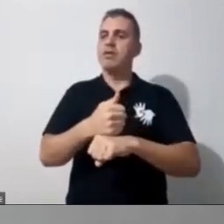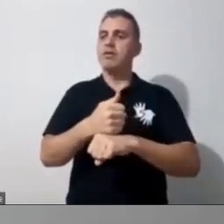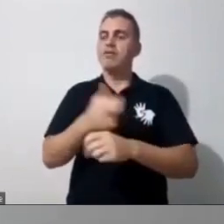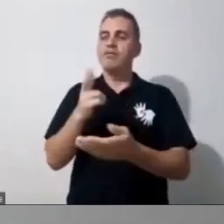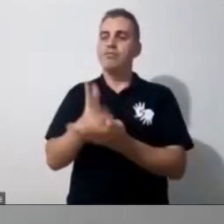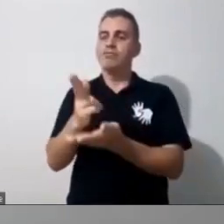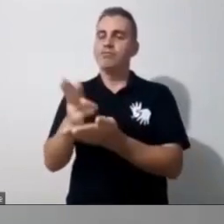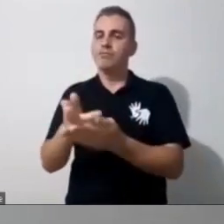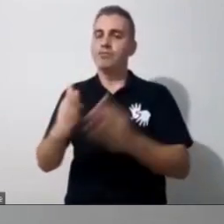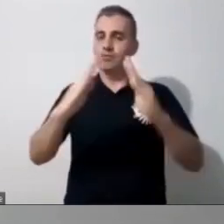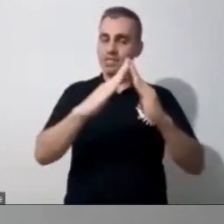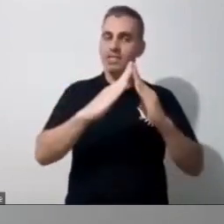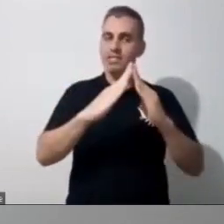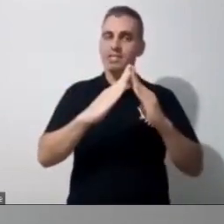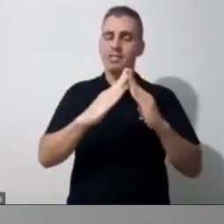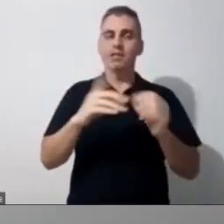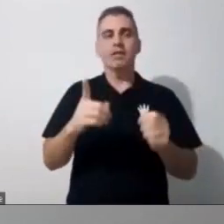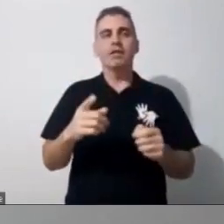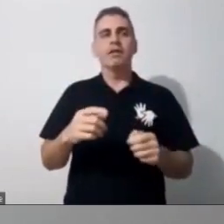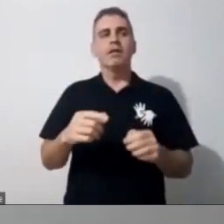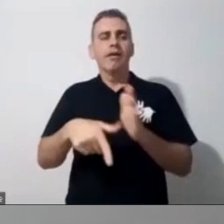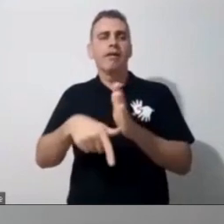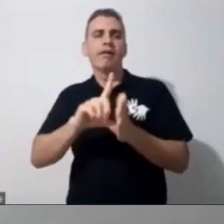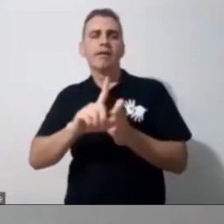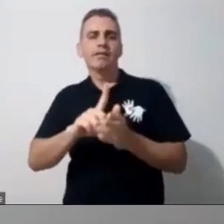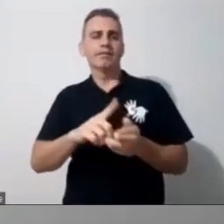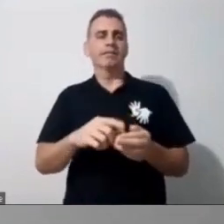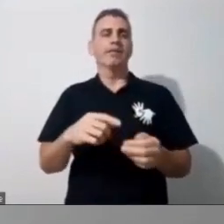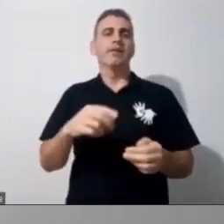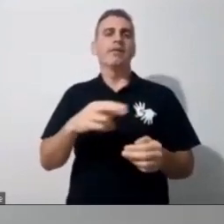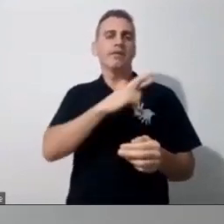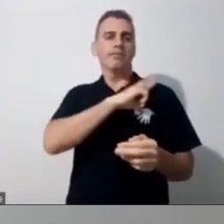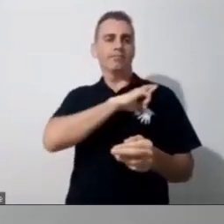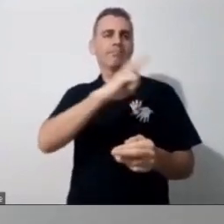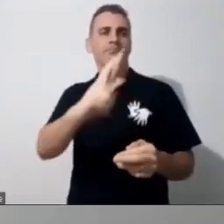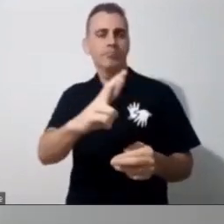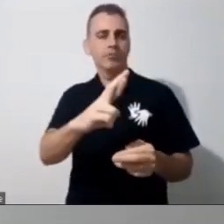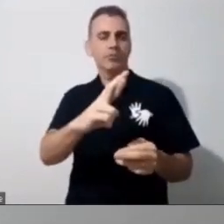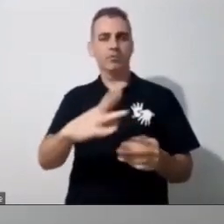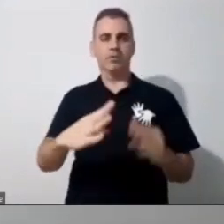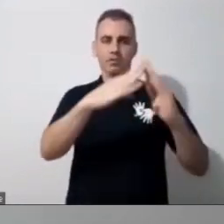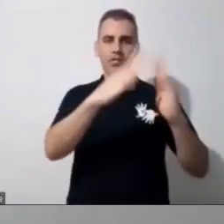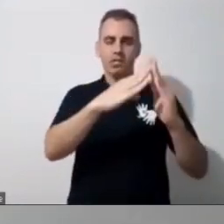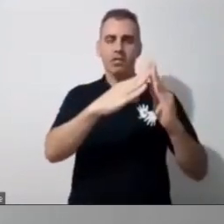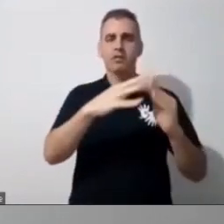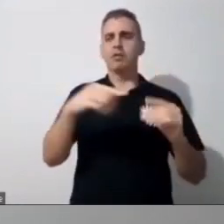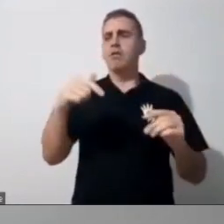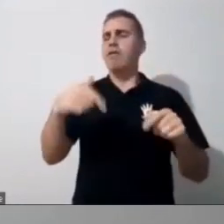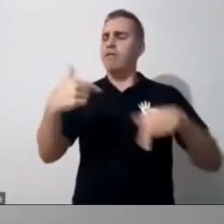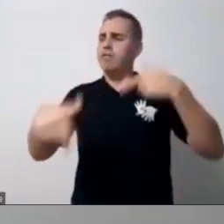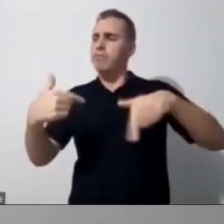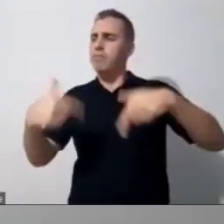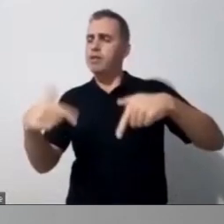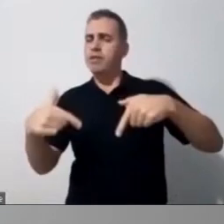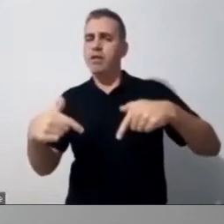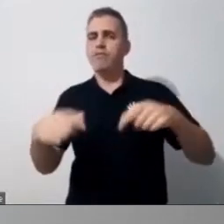tinham uma pessoa responsável, que tomava conta, e tu trabalhar lá no teu local, onde tu tem uma sala,